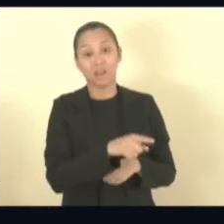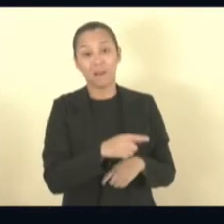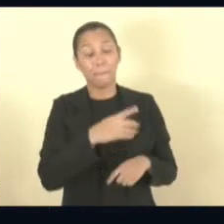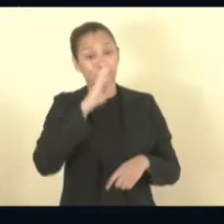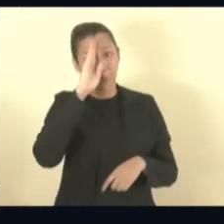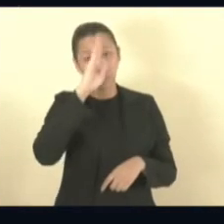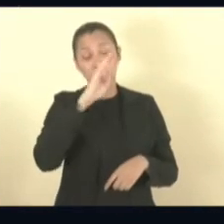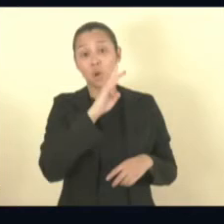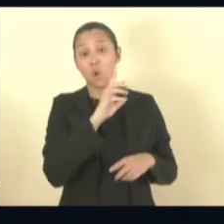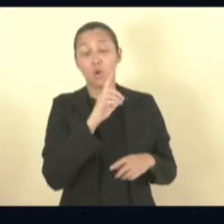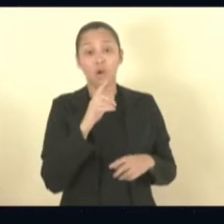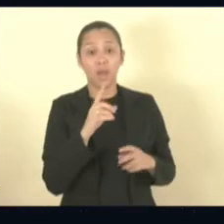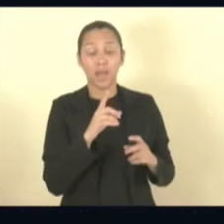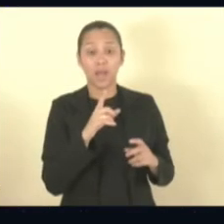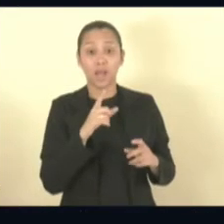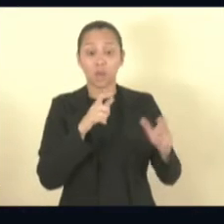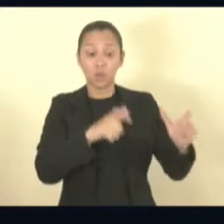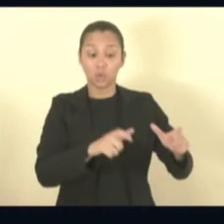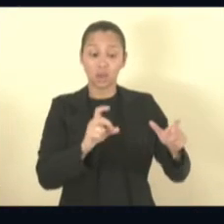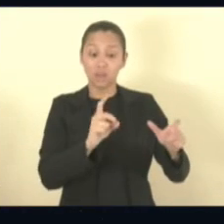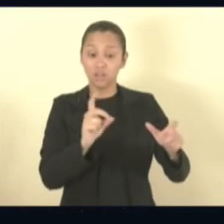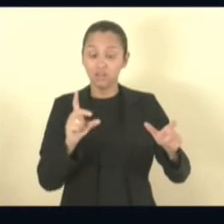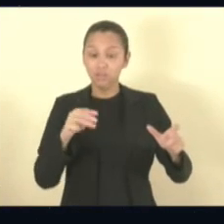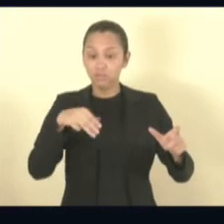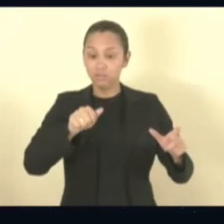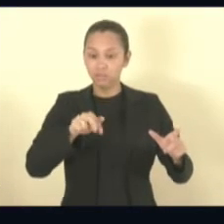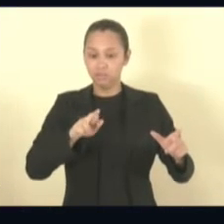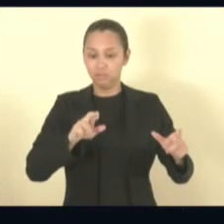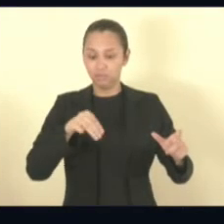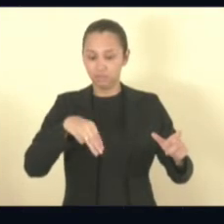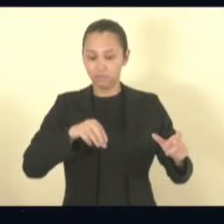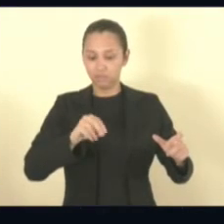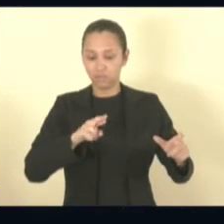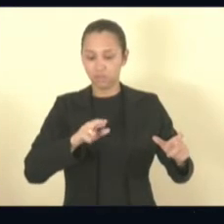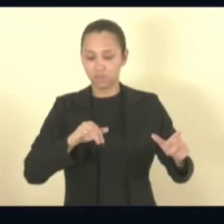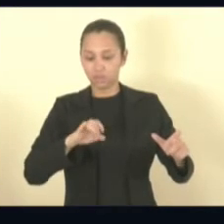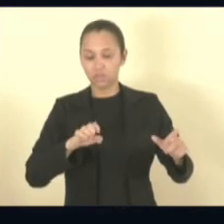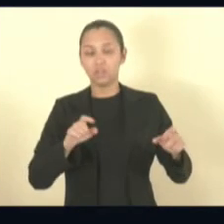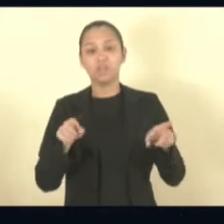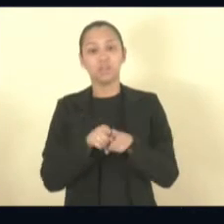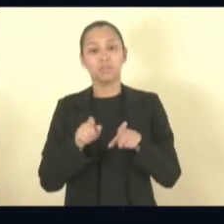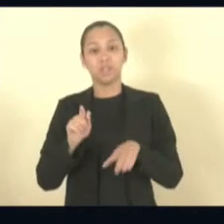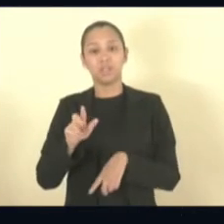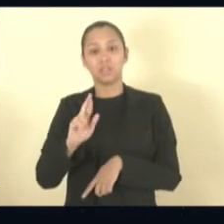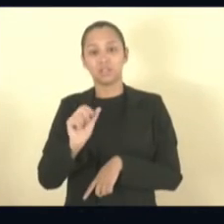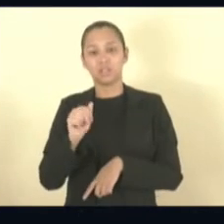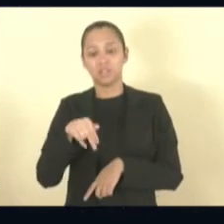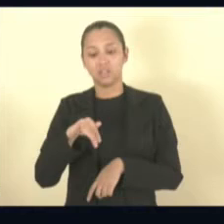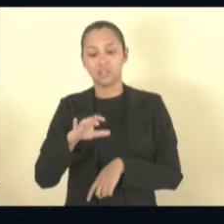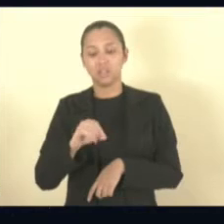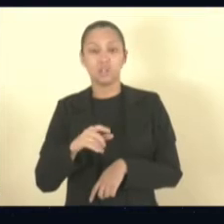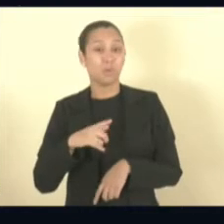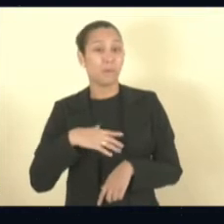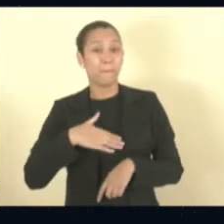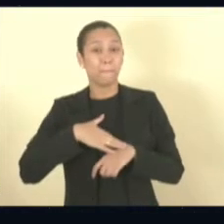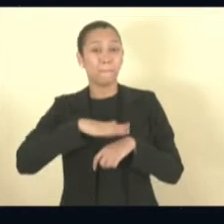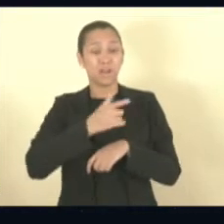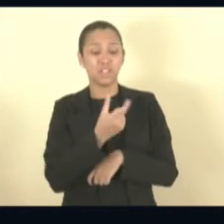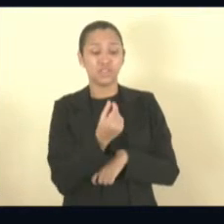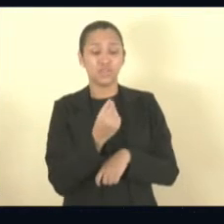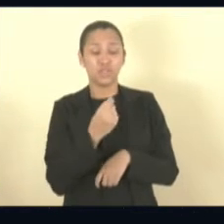Marmo e do Granito, Cachoeiro Tapemirim deve mais de 20 mil empregos, sem Tudene,